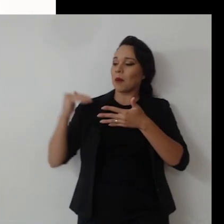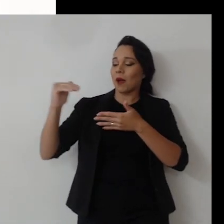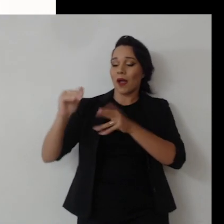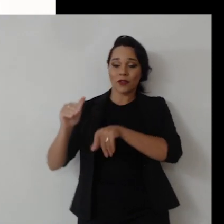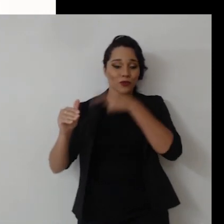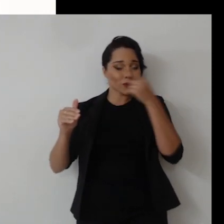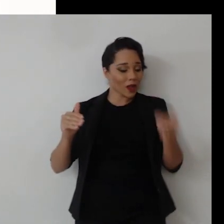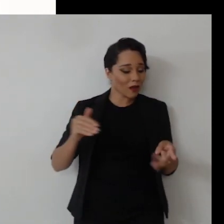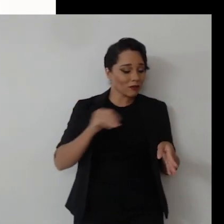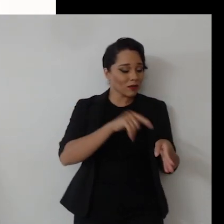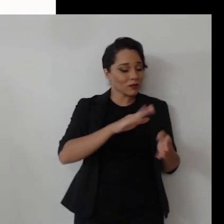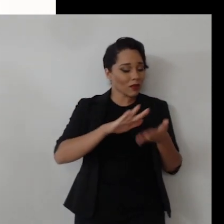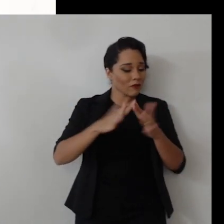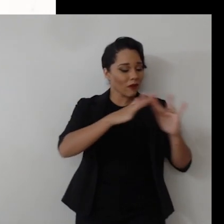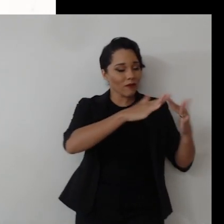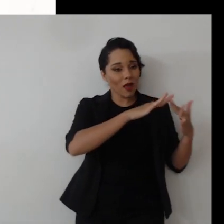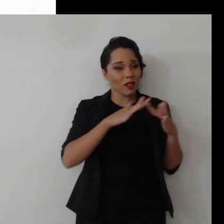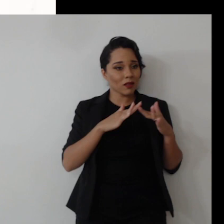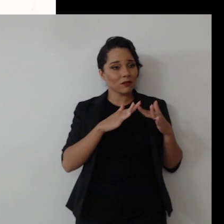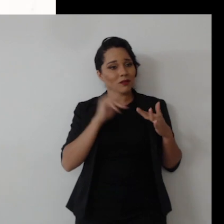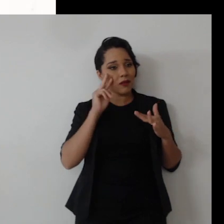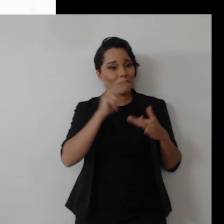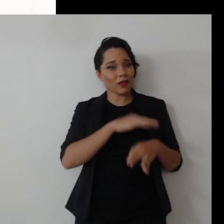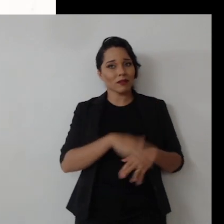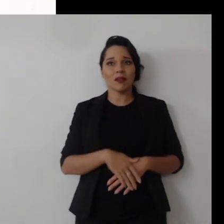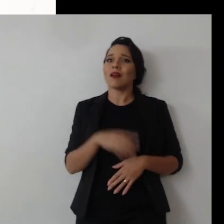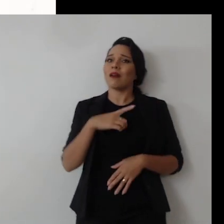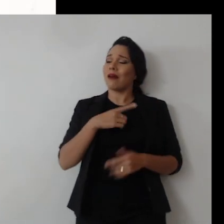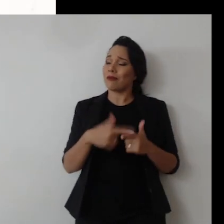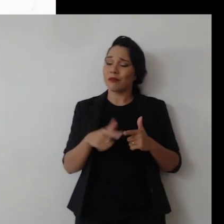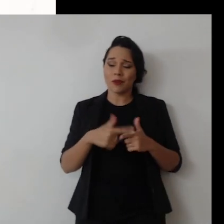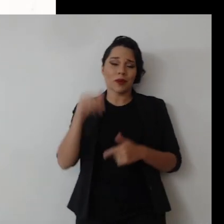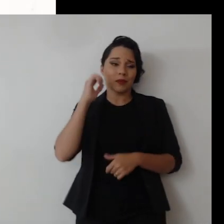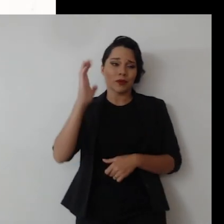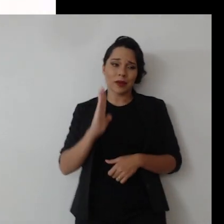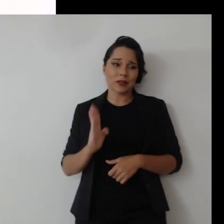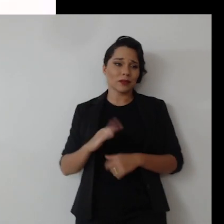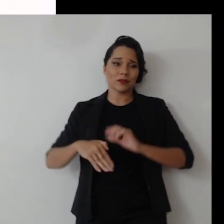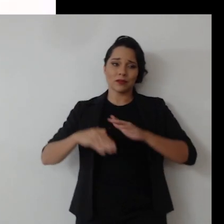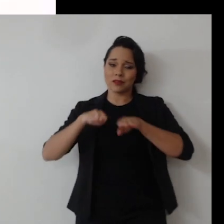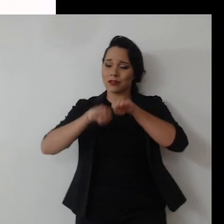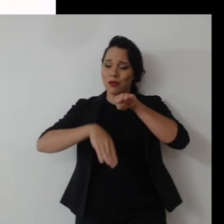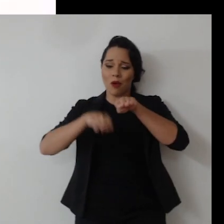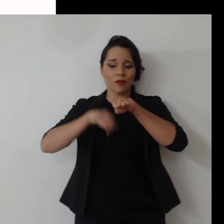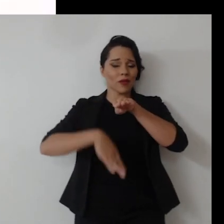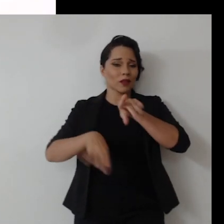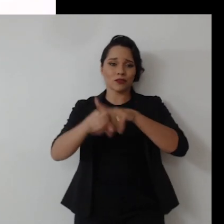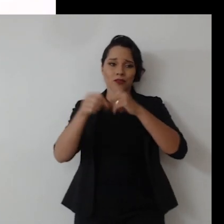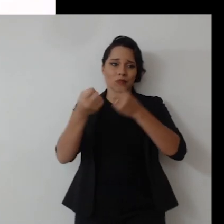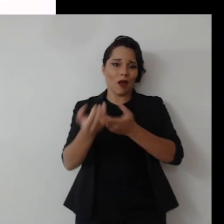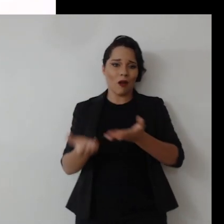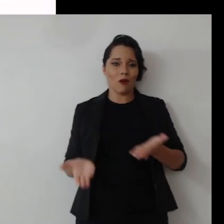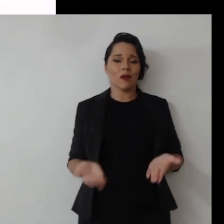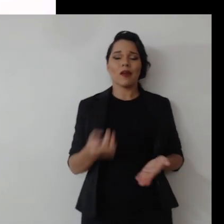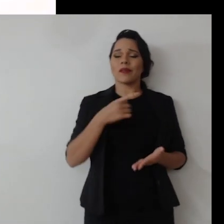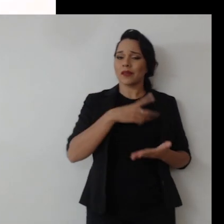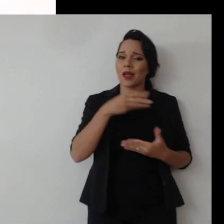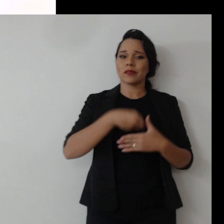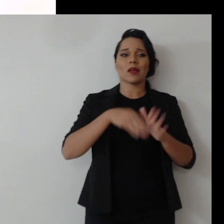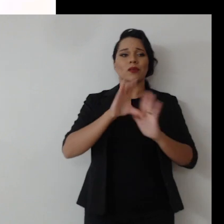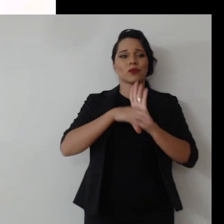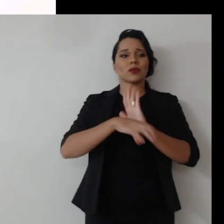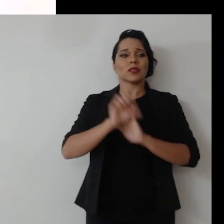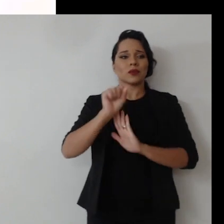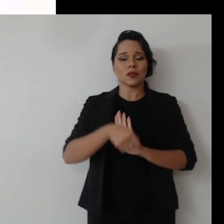é uma piscina do lado em frente à vista da favela. Então, assim, que é um grande problema no Brasil é a desigualdade social. Então, isso está dentro do